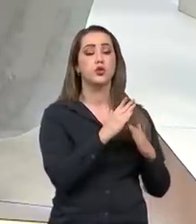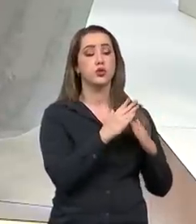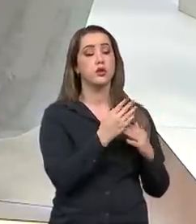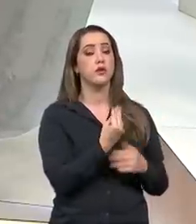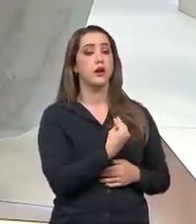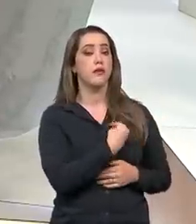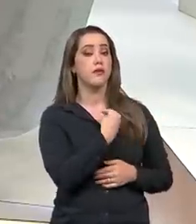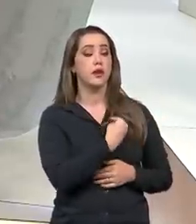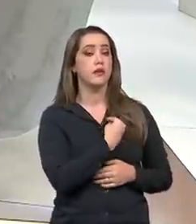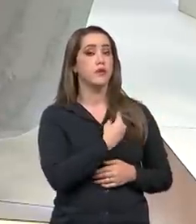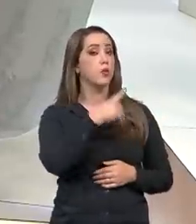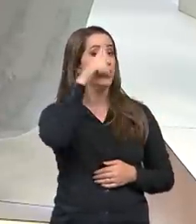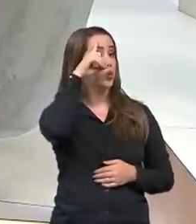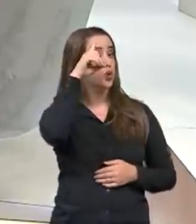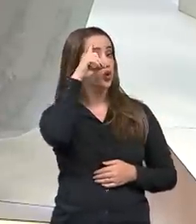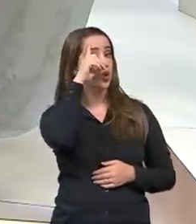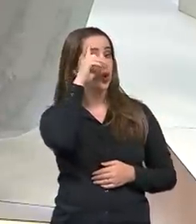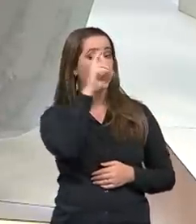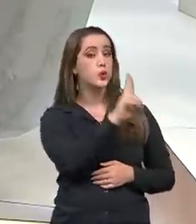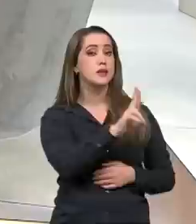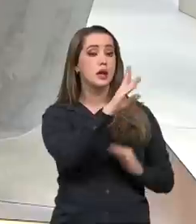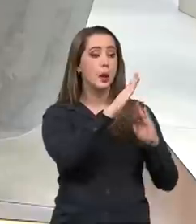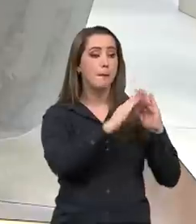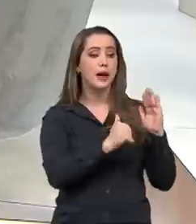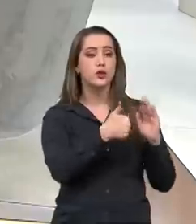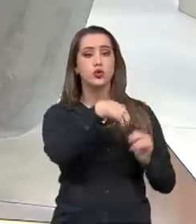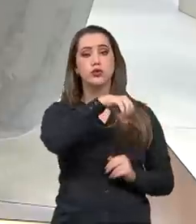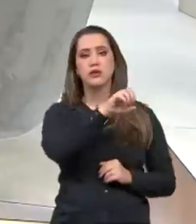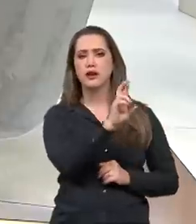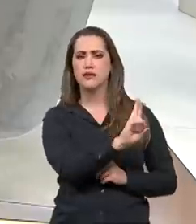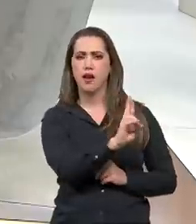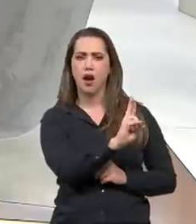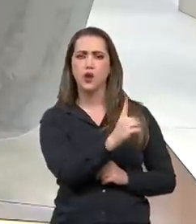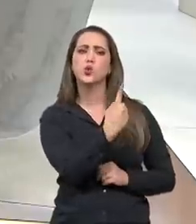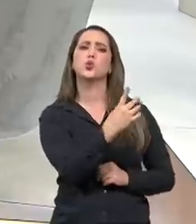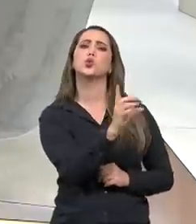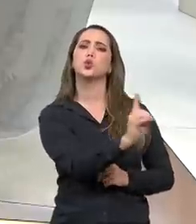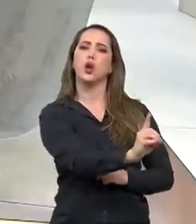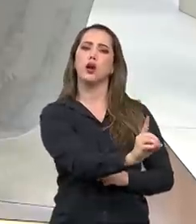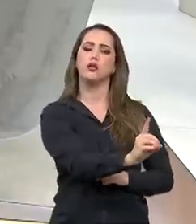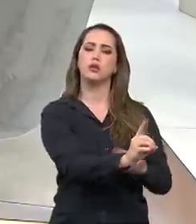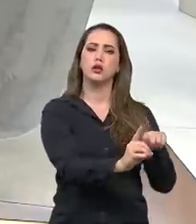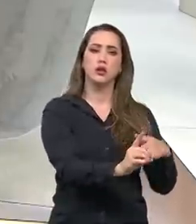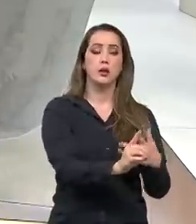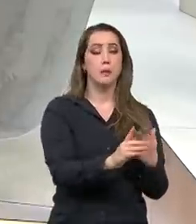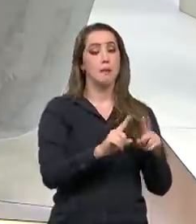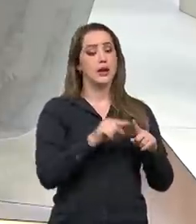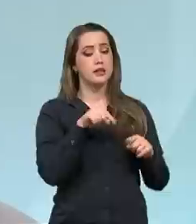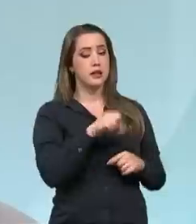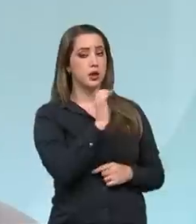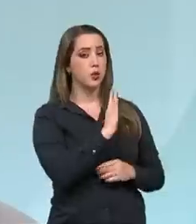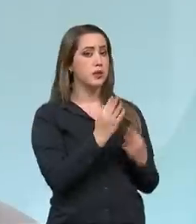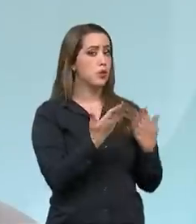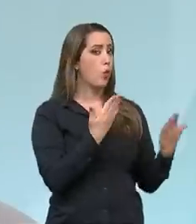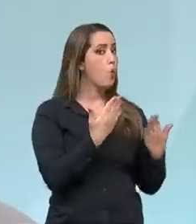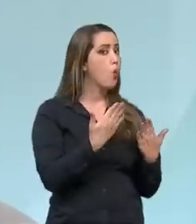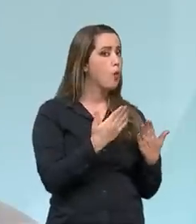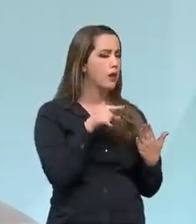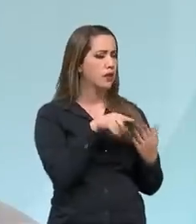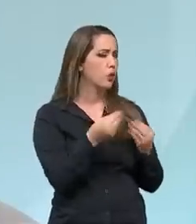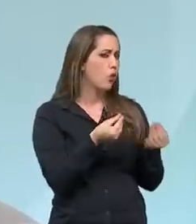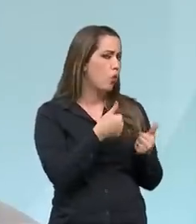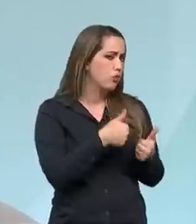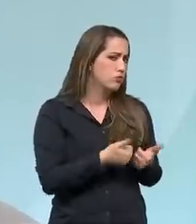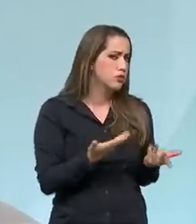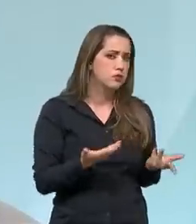centavos por dia, que equivale a mais ou menos 10 reais, né? Agora, como é que está esse cenário aqui no Brasil? Bem, é importante